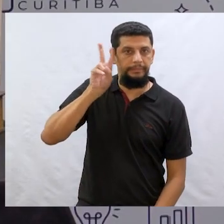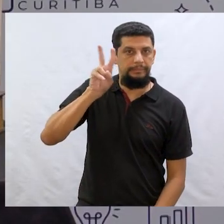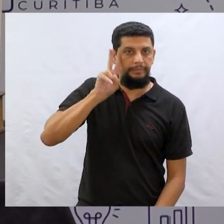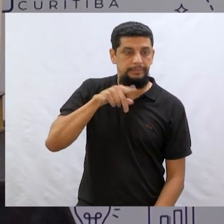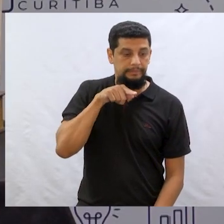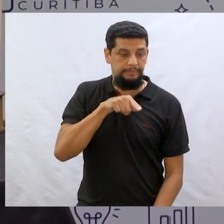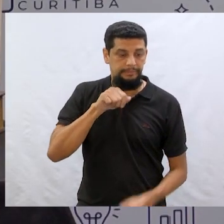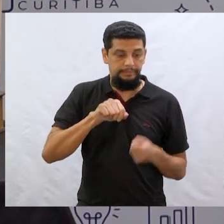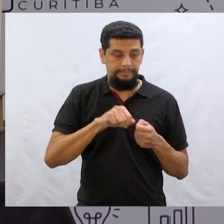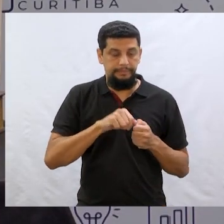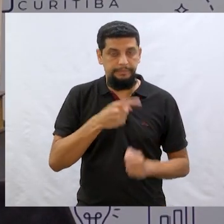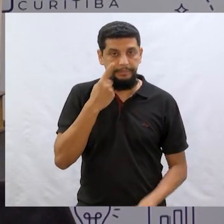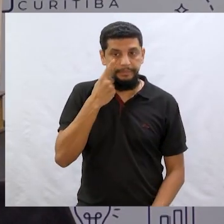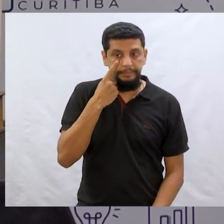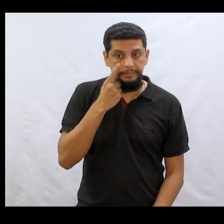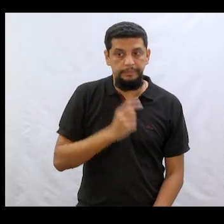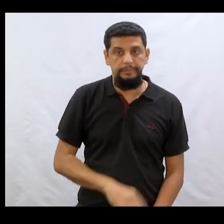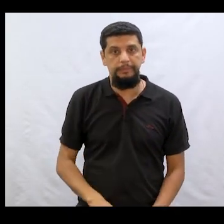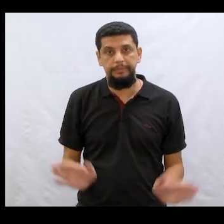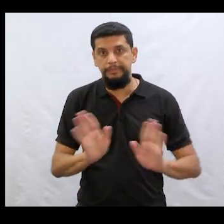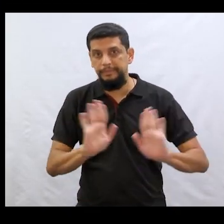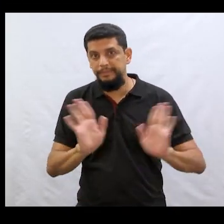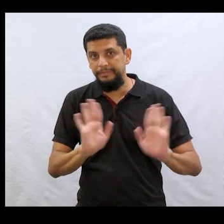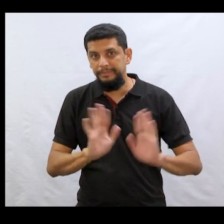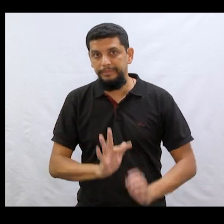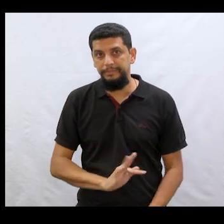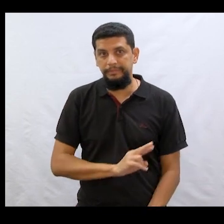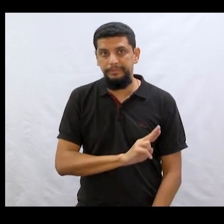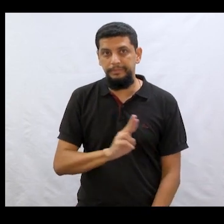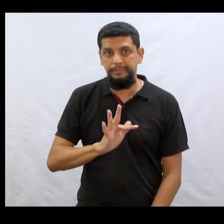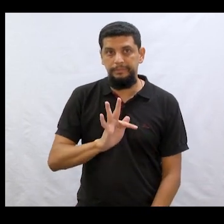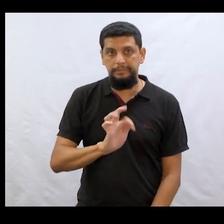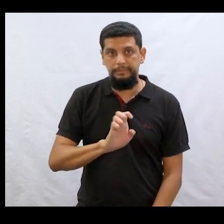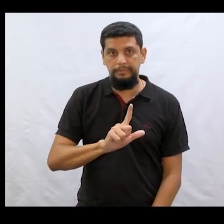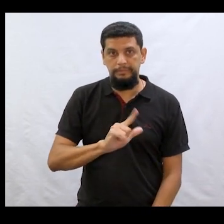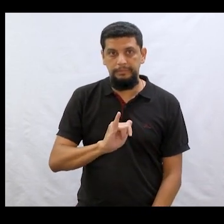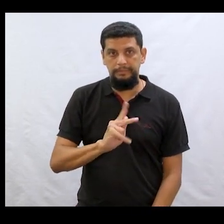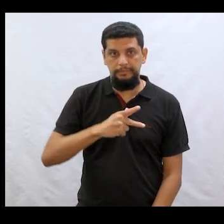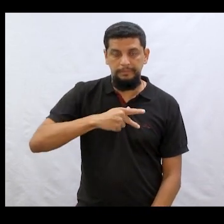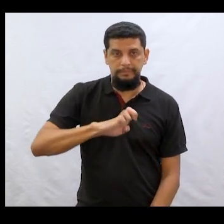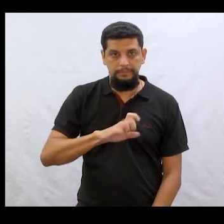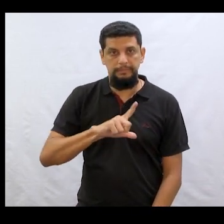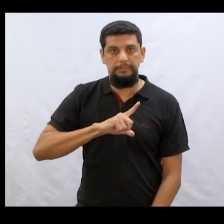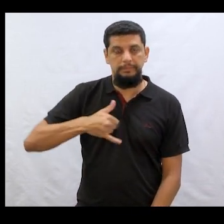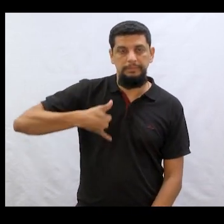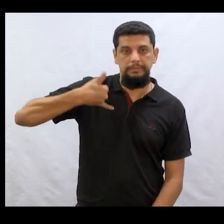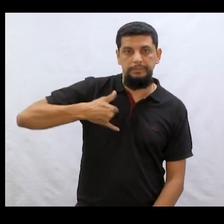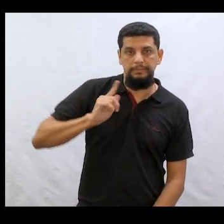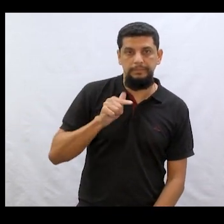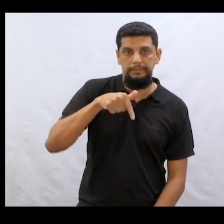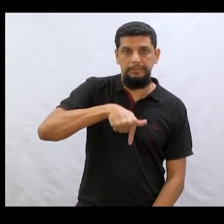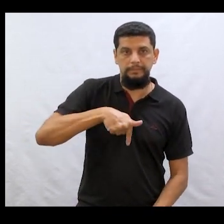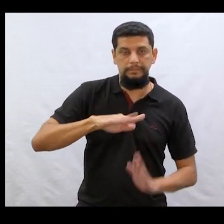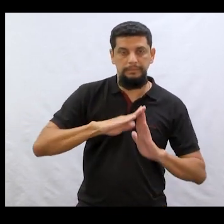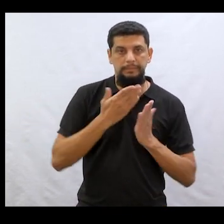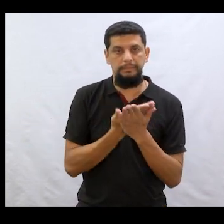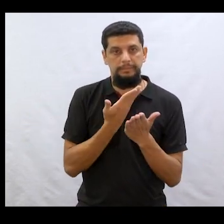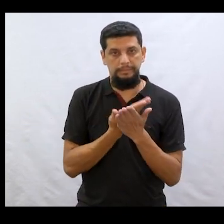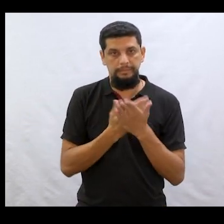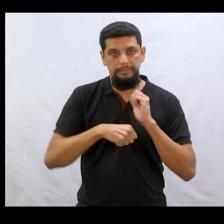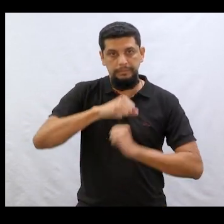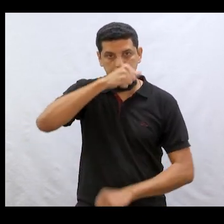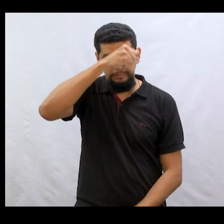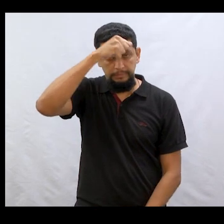lembra que ele fez. Vamos ouvir? Olá, eu sou a Felipe. Tenho sete anos. Estudo na Escola Sem Romário